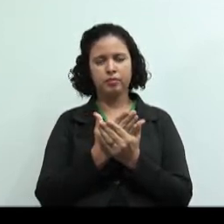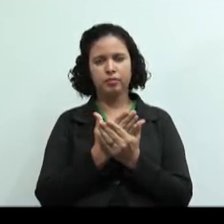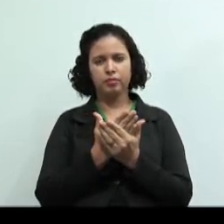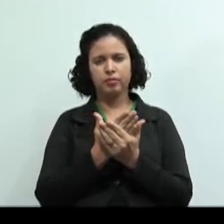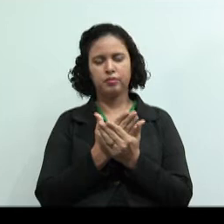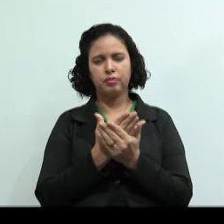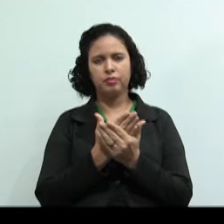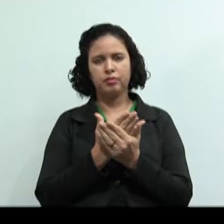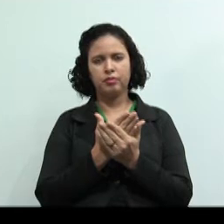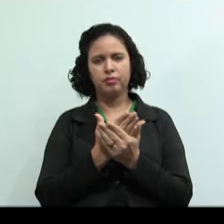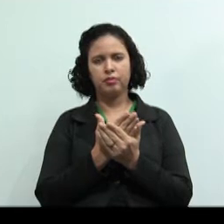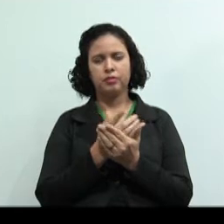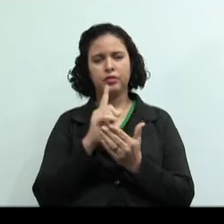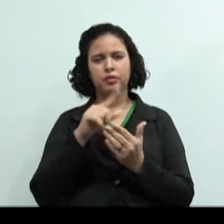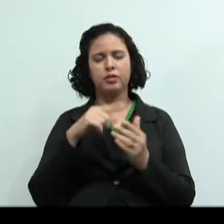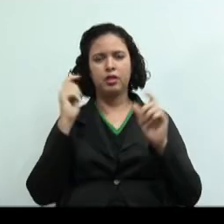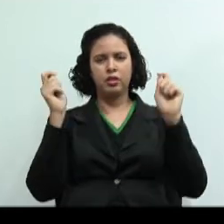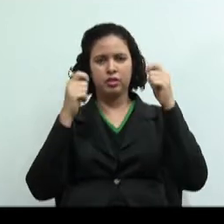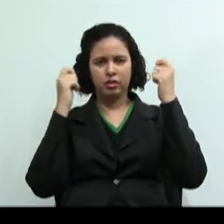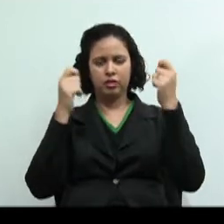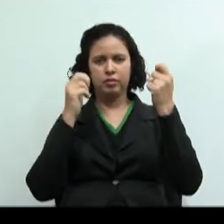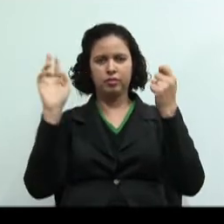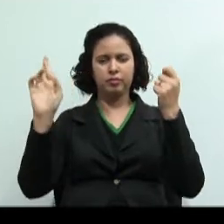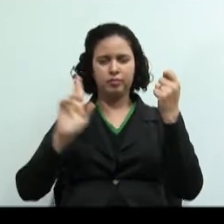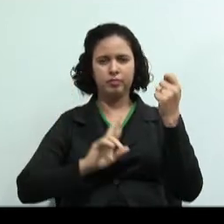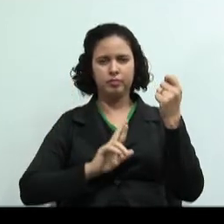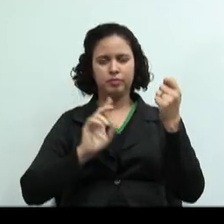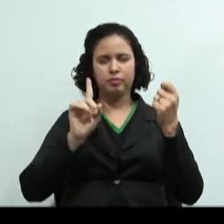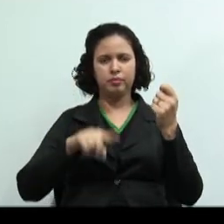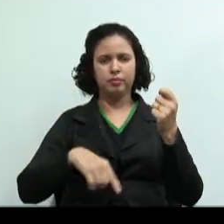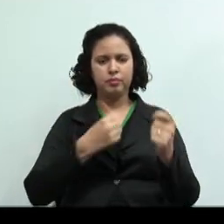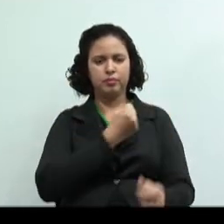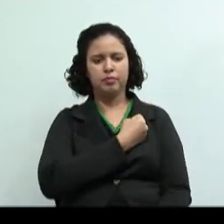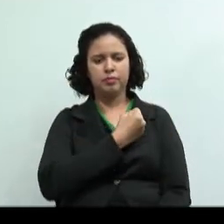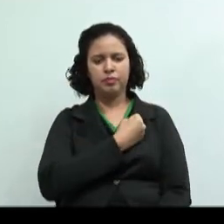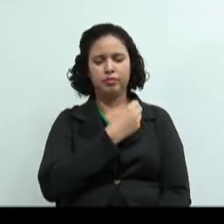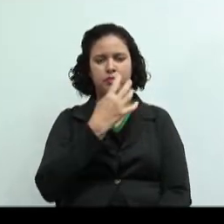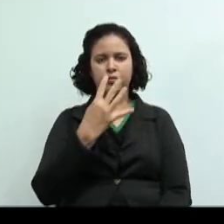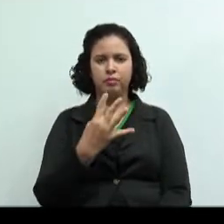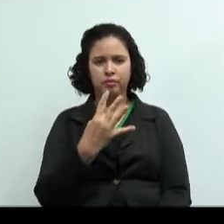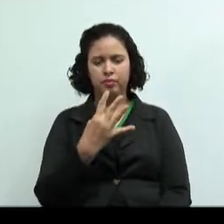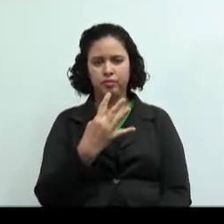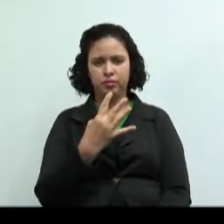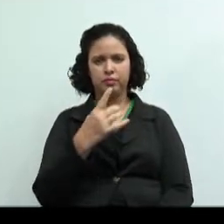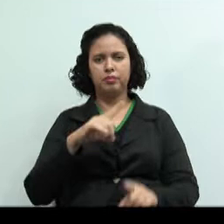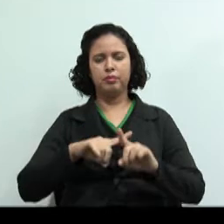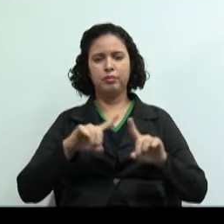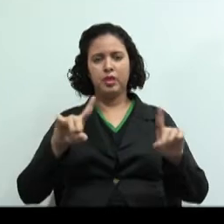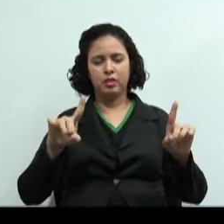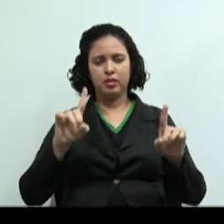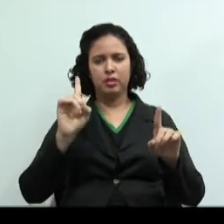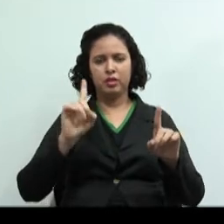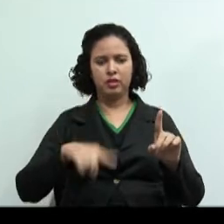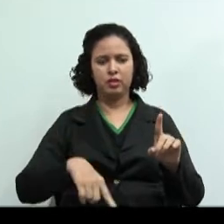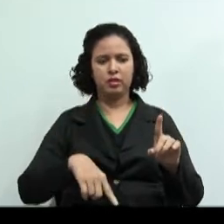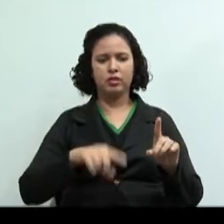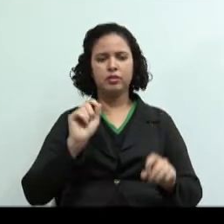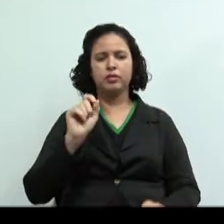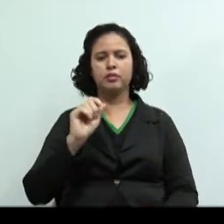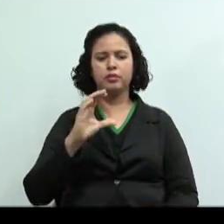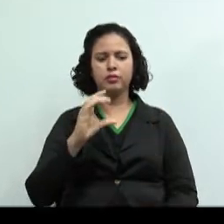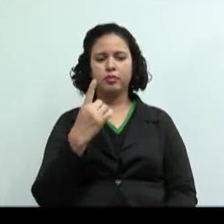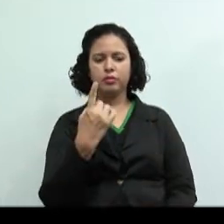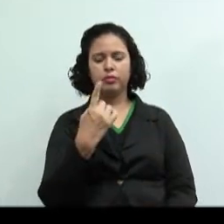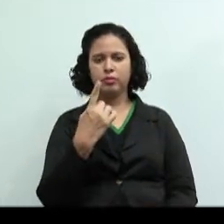Garimpo Bom Futuro Ariquemes colocou como alternativa 4, mas é custo fixo.